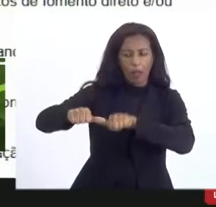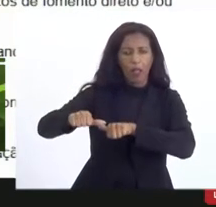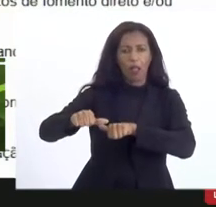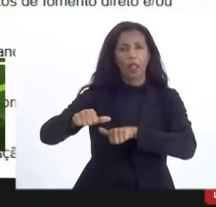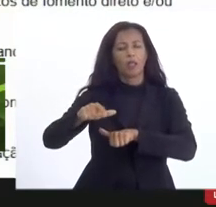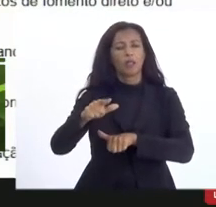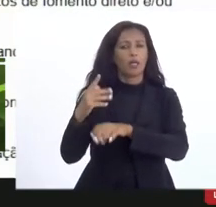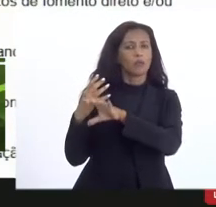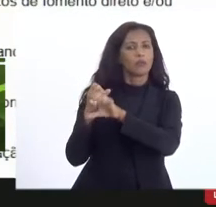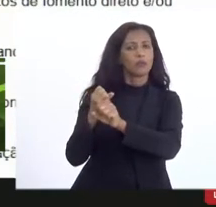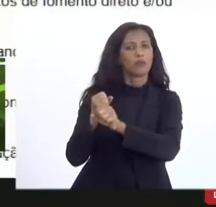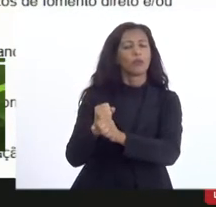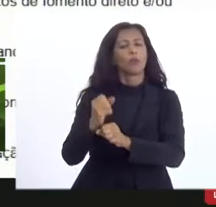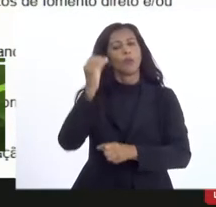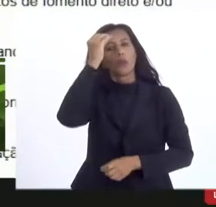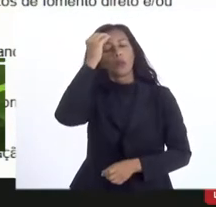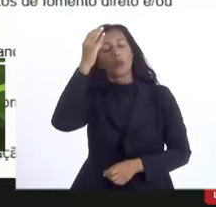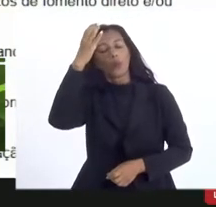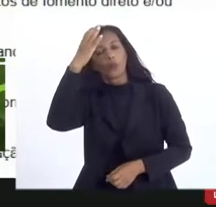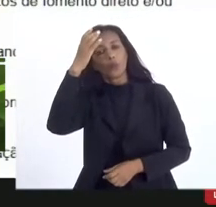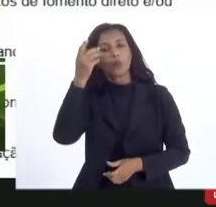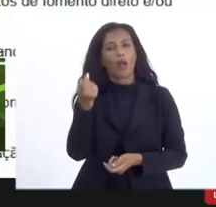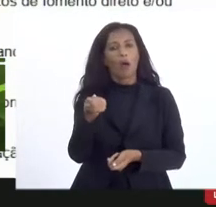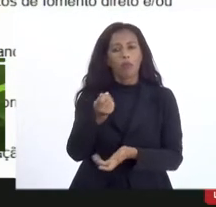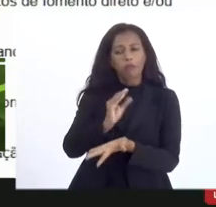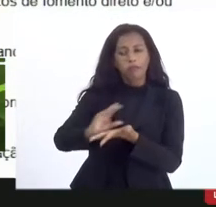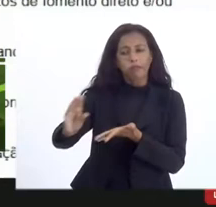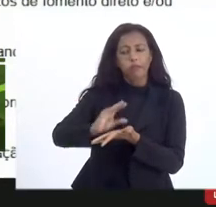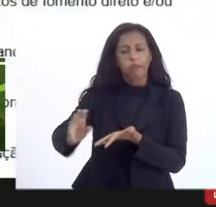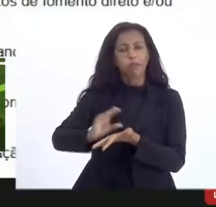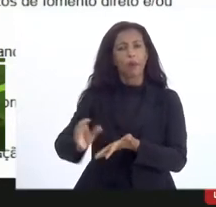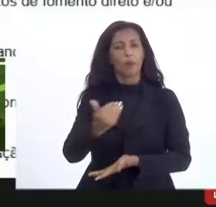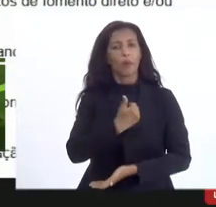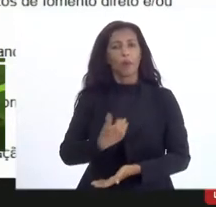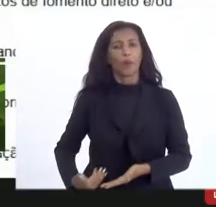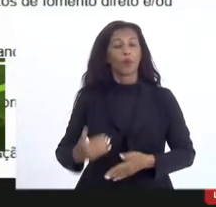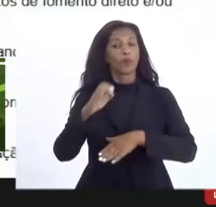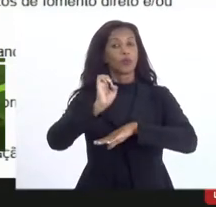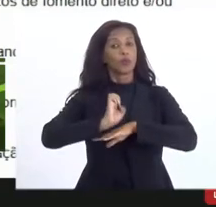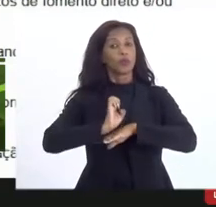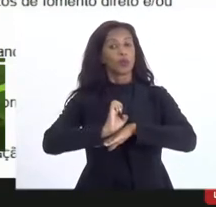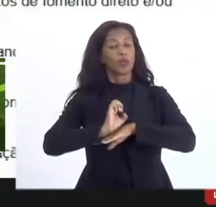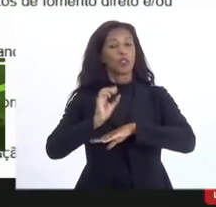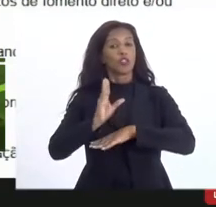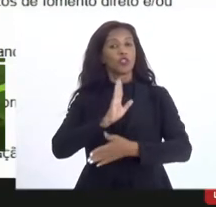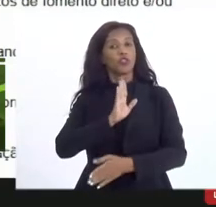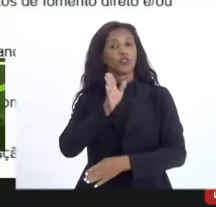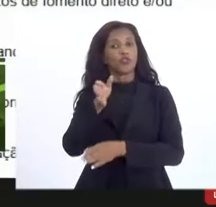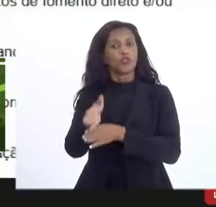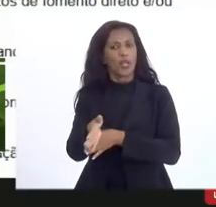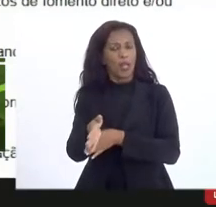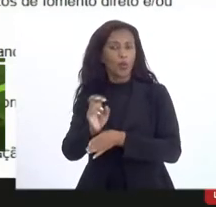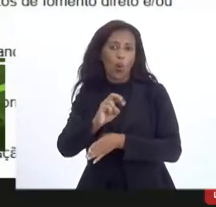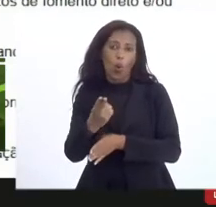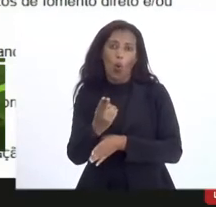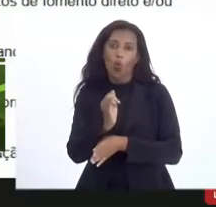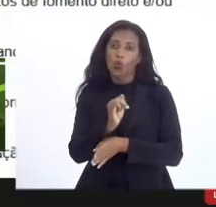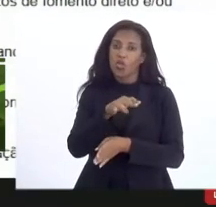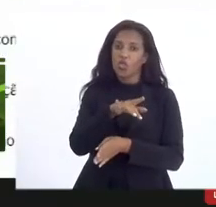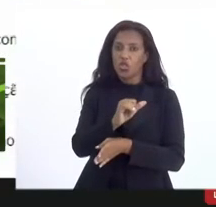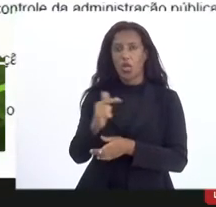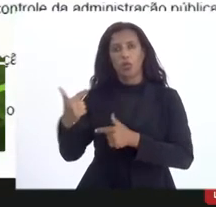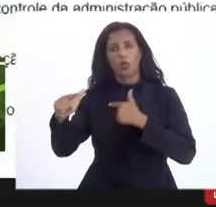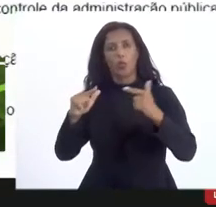de prestação de contas de projetos culturais financiados com recursos públicos estaduais de fomento direto ou indireto e da outras